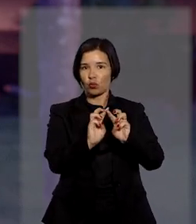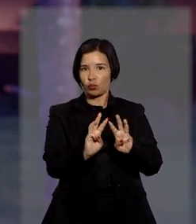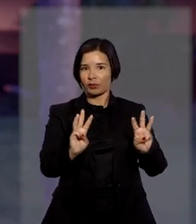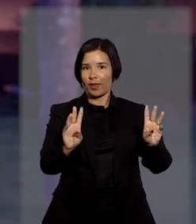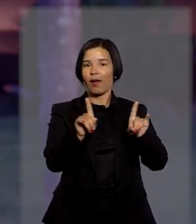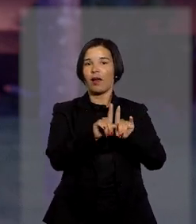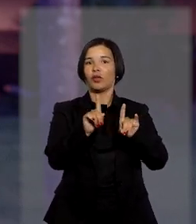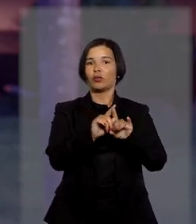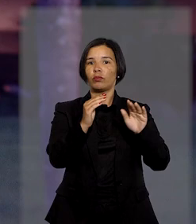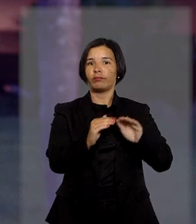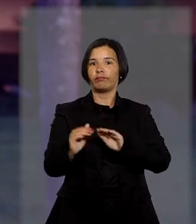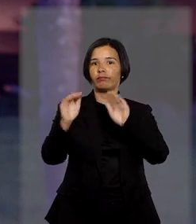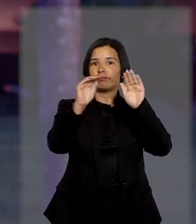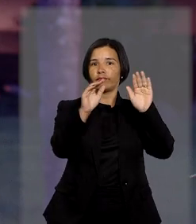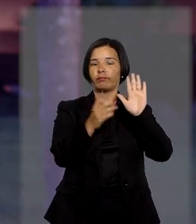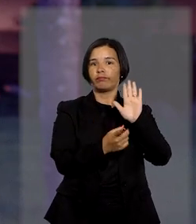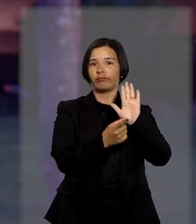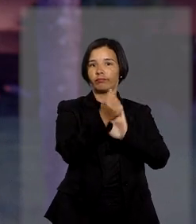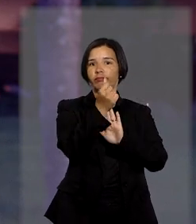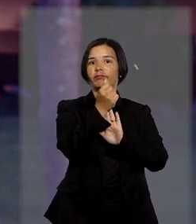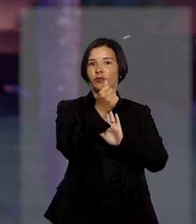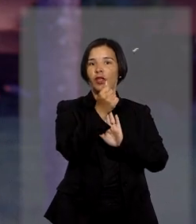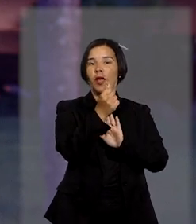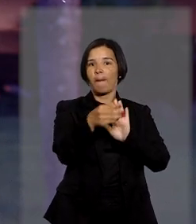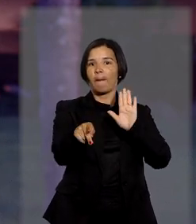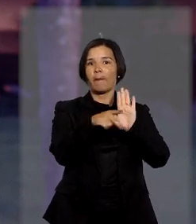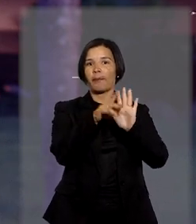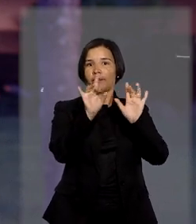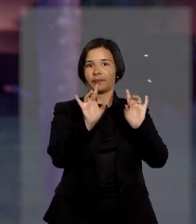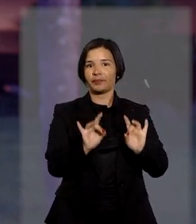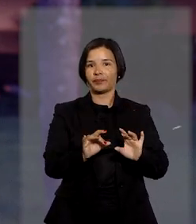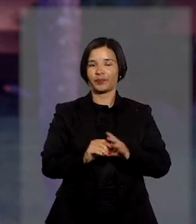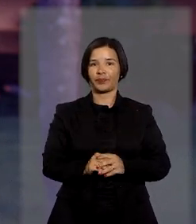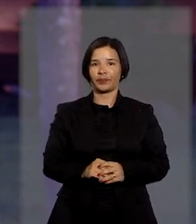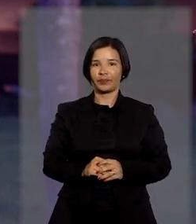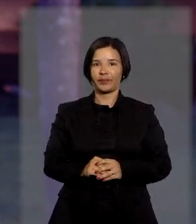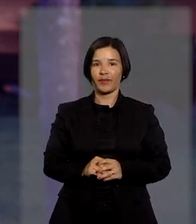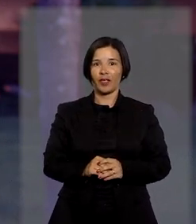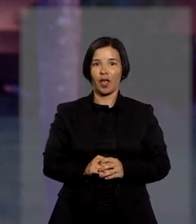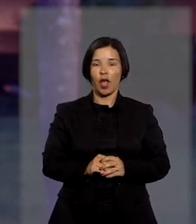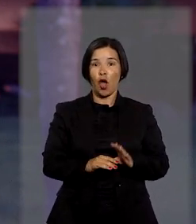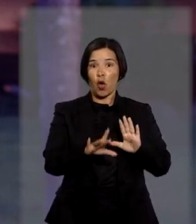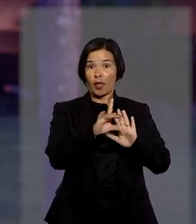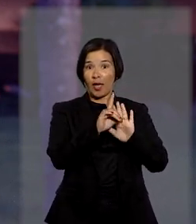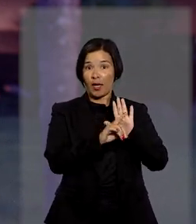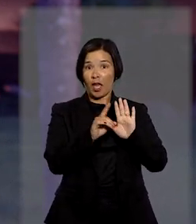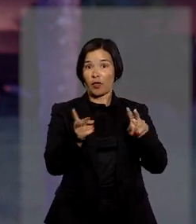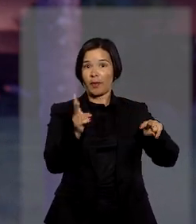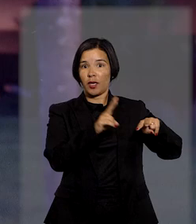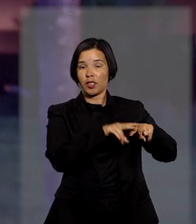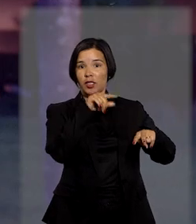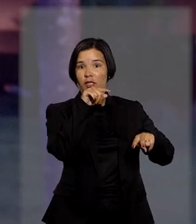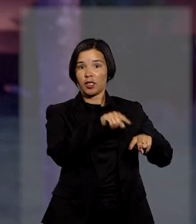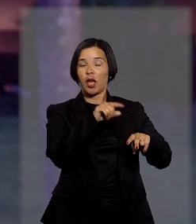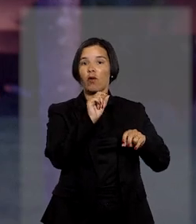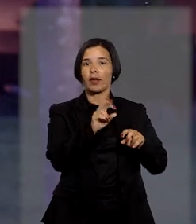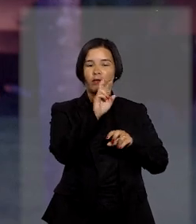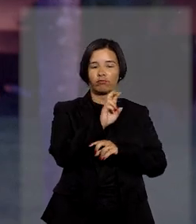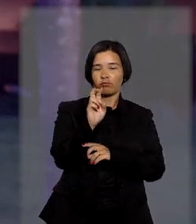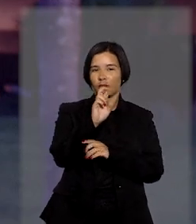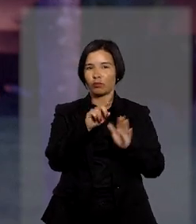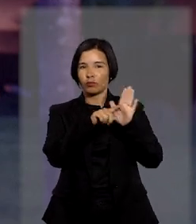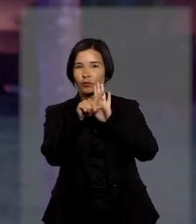jogos e, assim, elevar os ganhos com apostas em sites especializados. No decreto de prisão, o juiz apontou que as